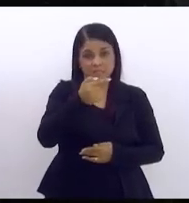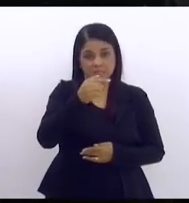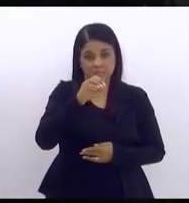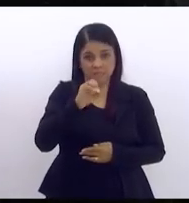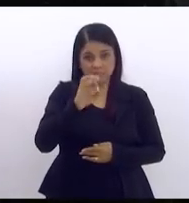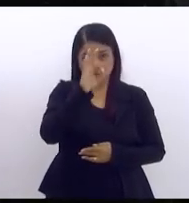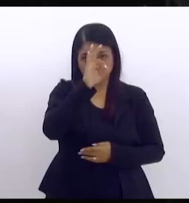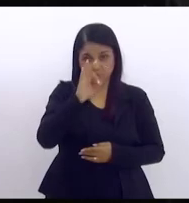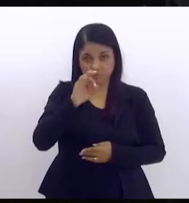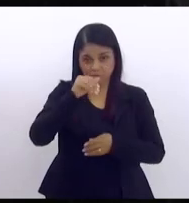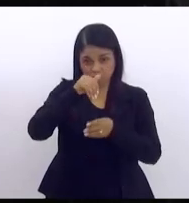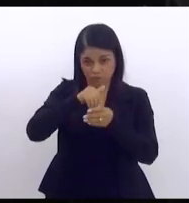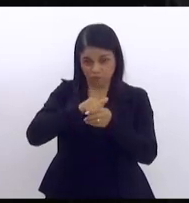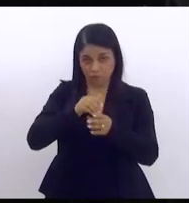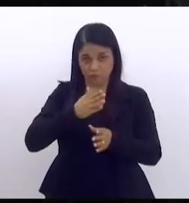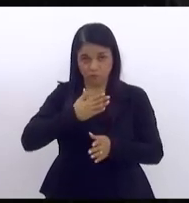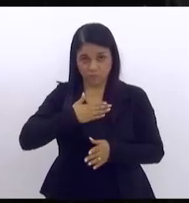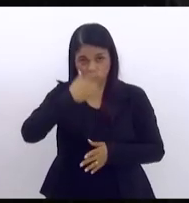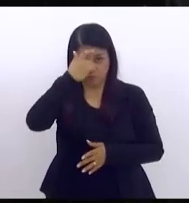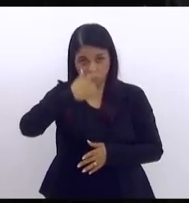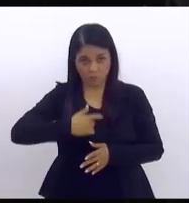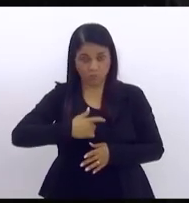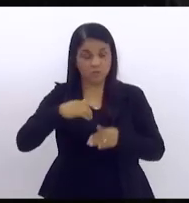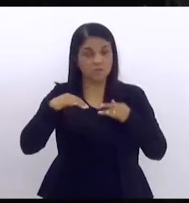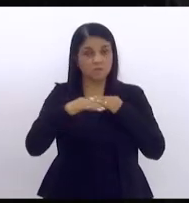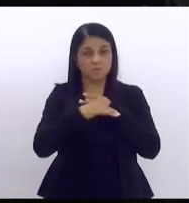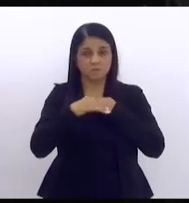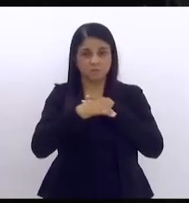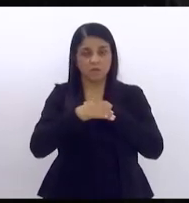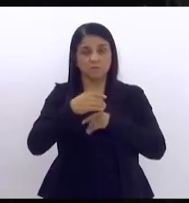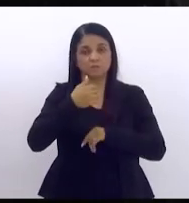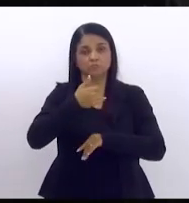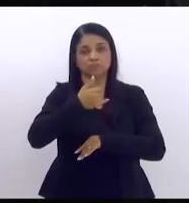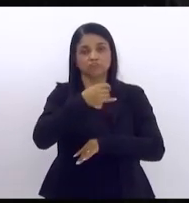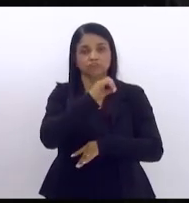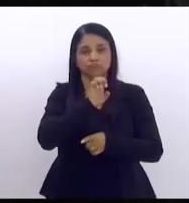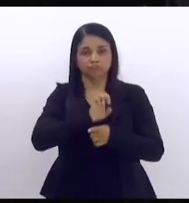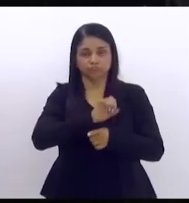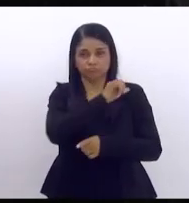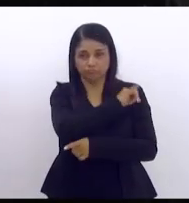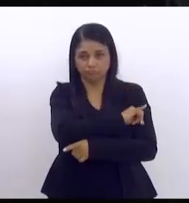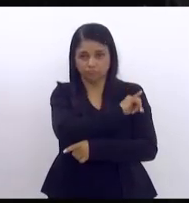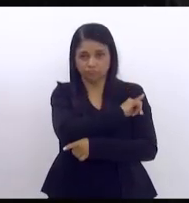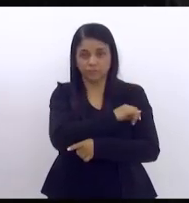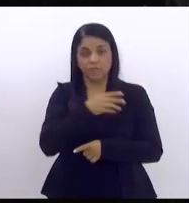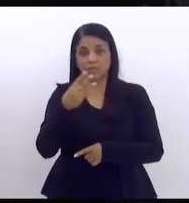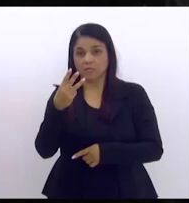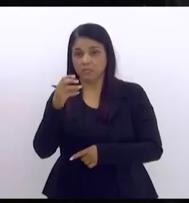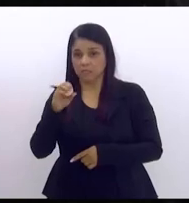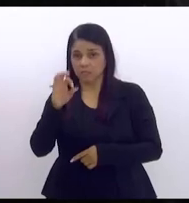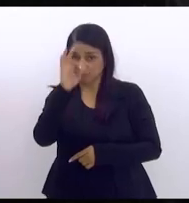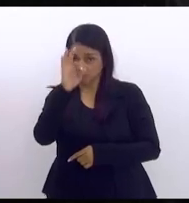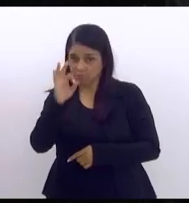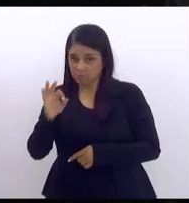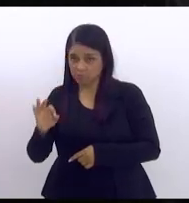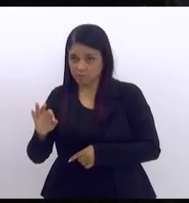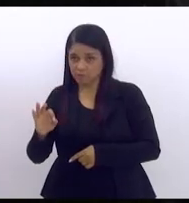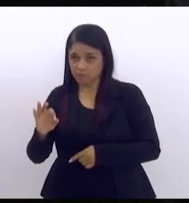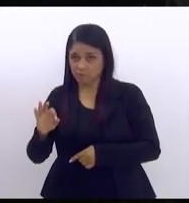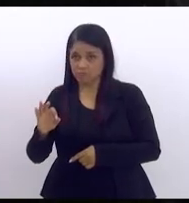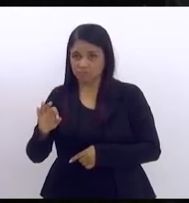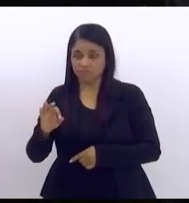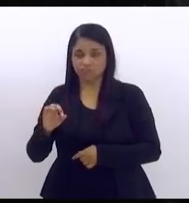votos na cidade do Rio de Janeiro e os 30% nos mais